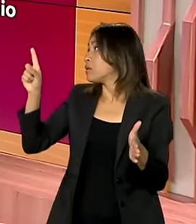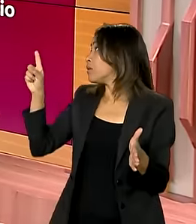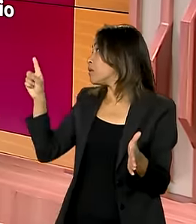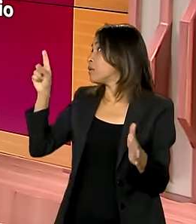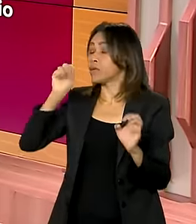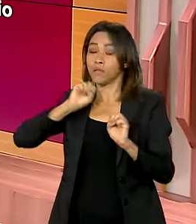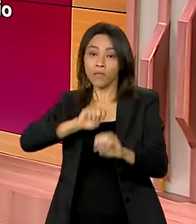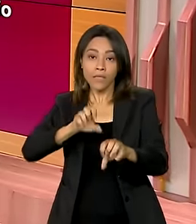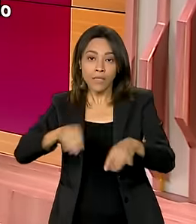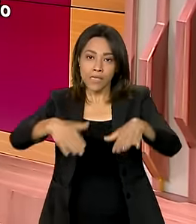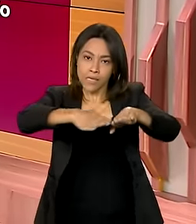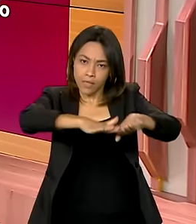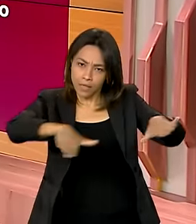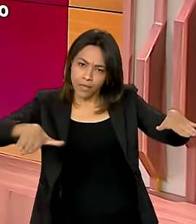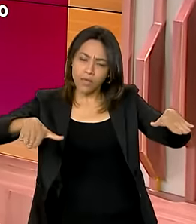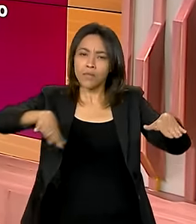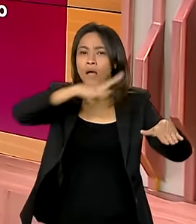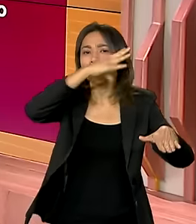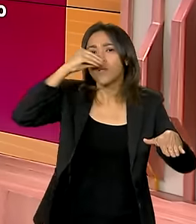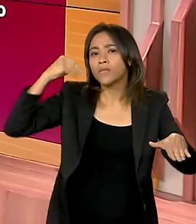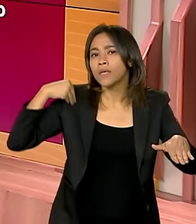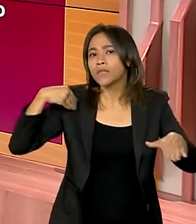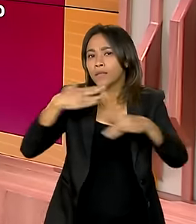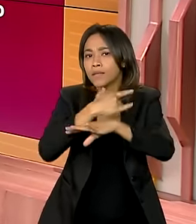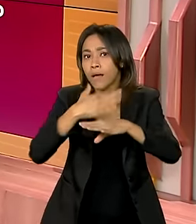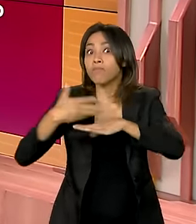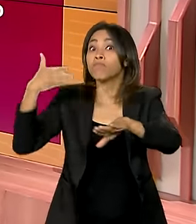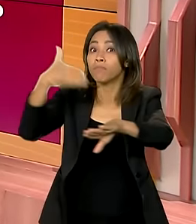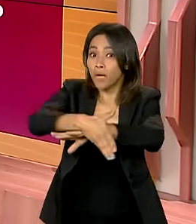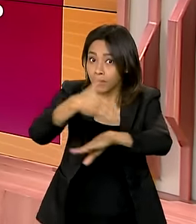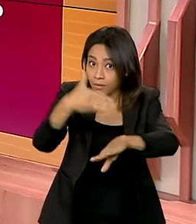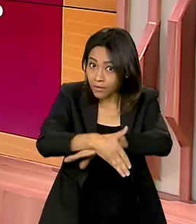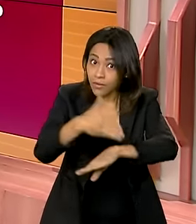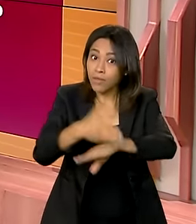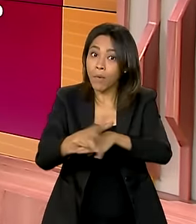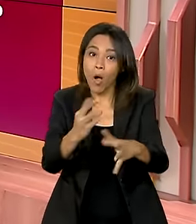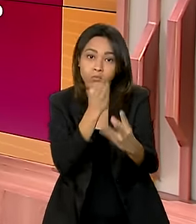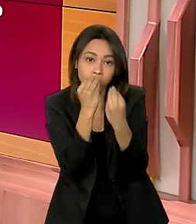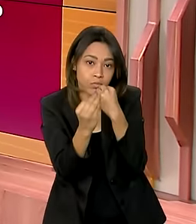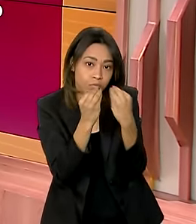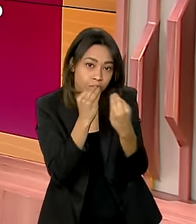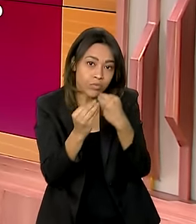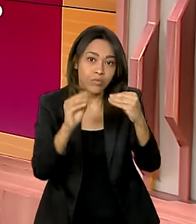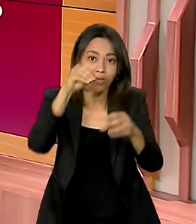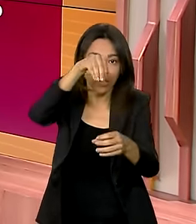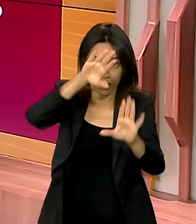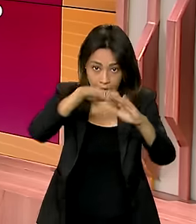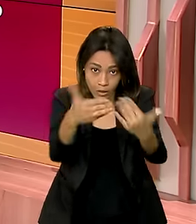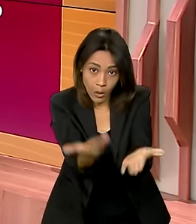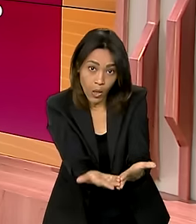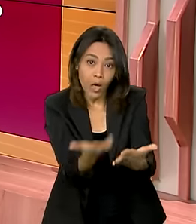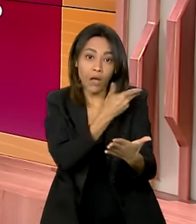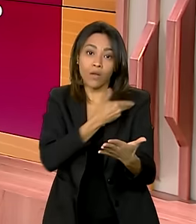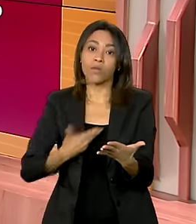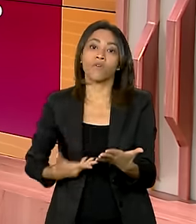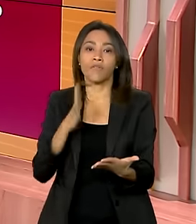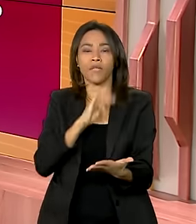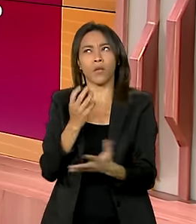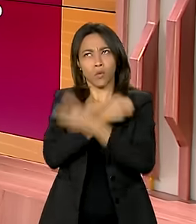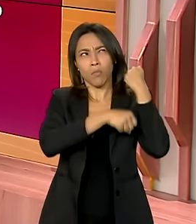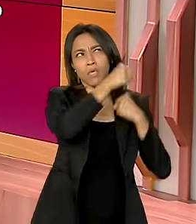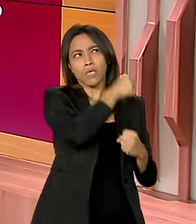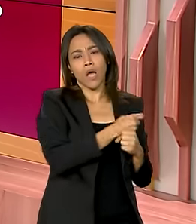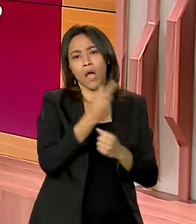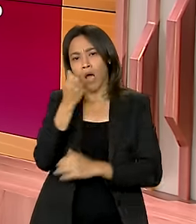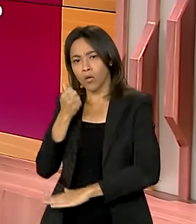e adolescentes da cidade participam do Programa Nacional de Alimentação Escolar. O governo federal repassou no ano passado